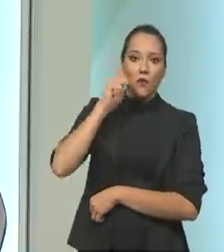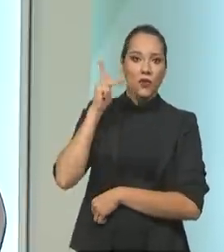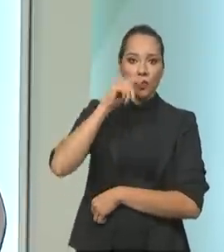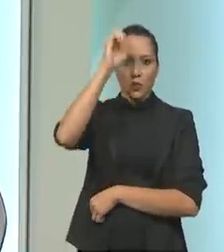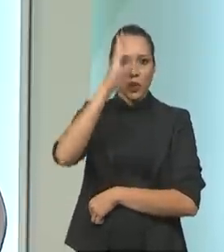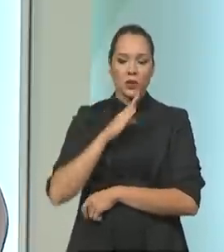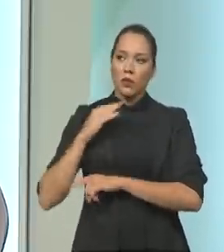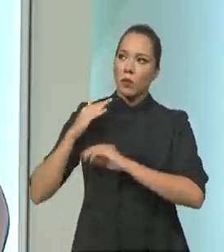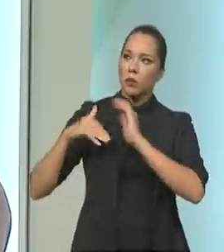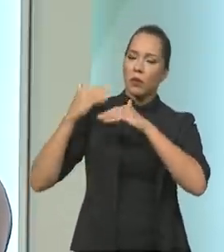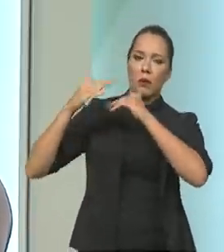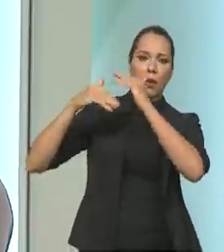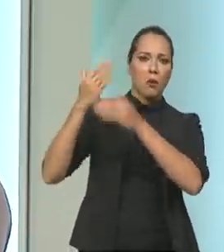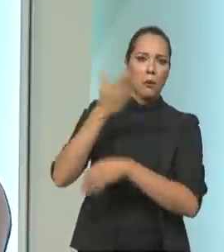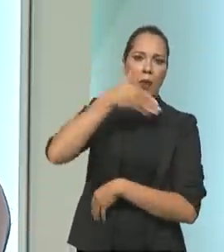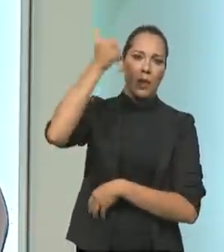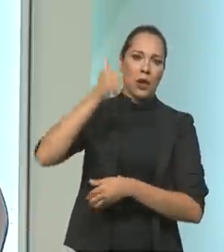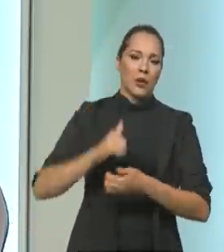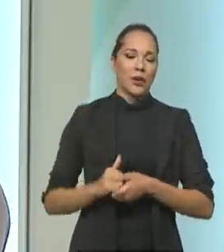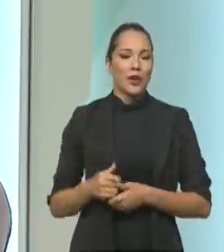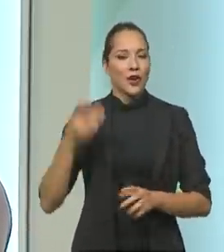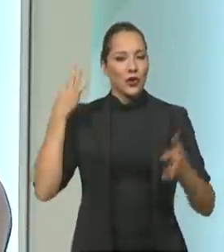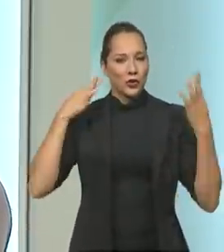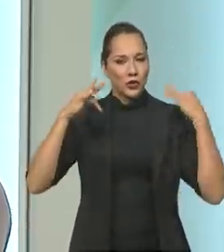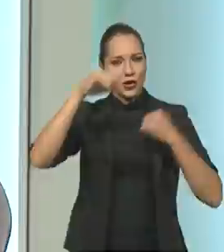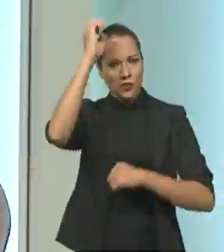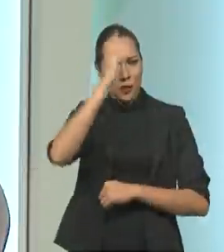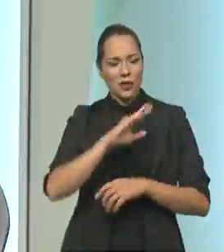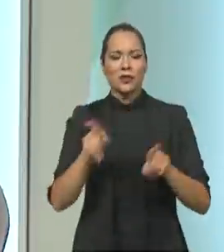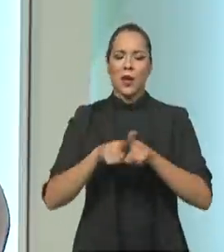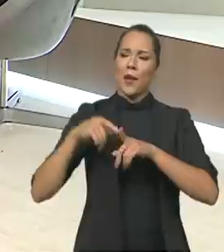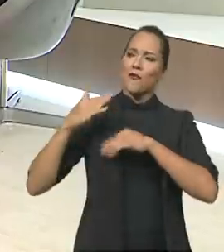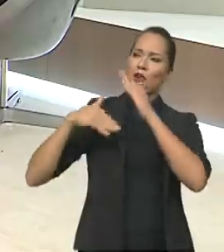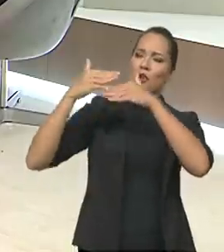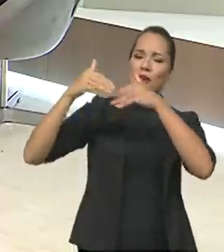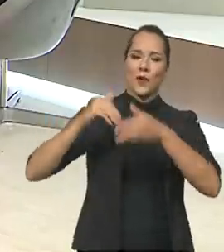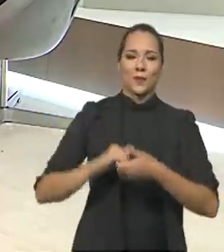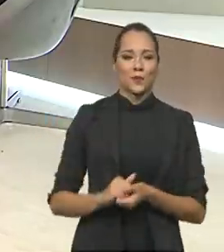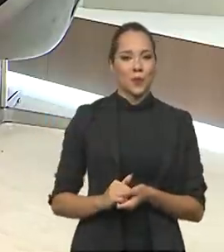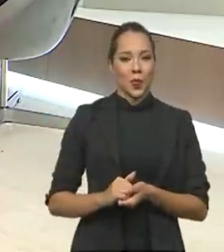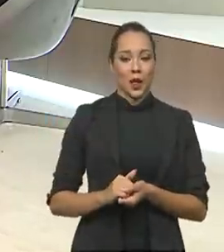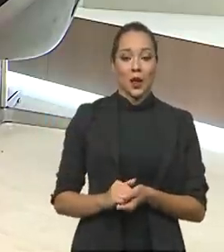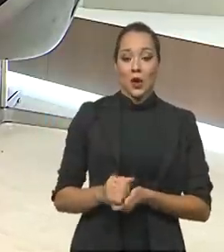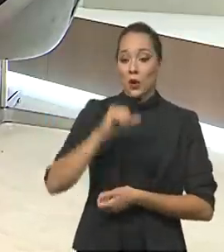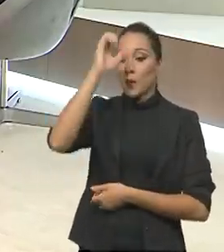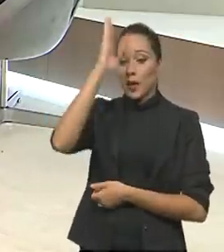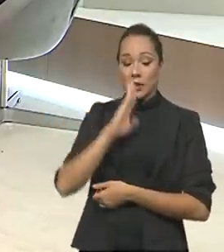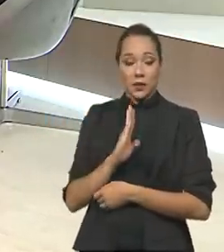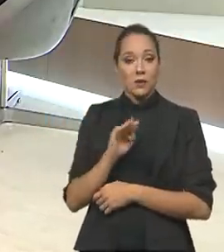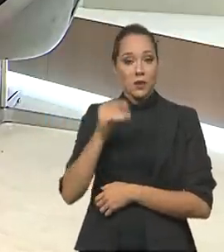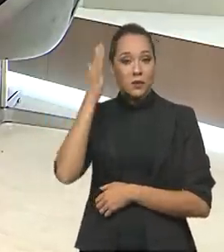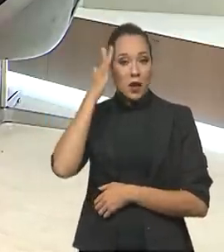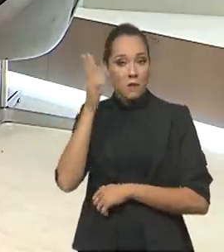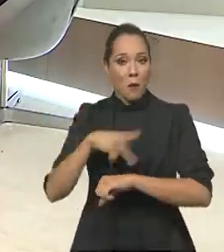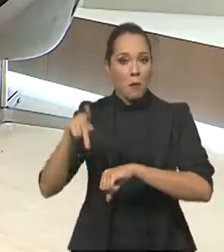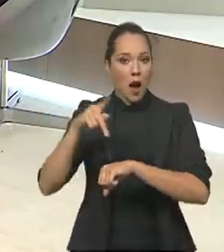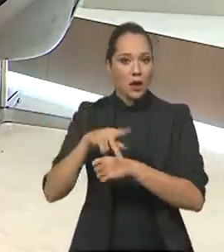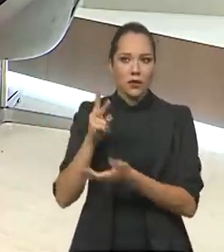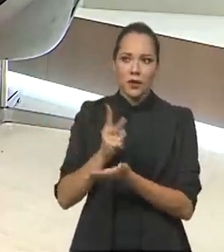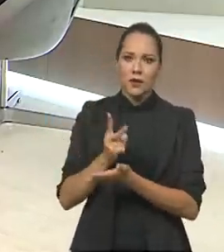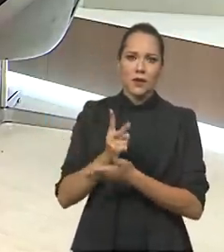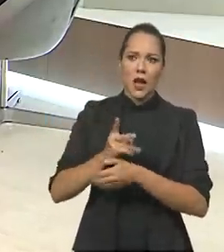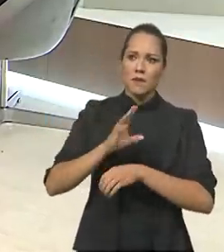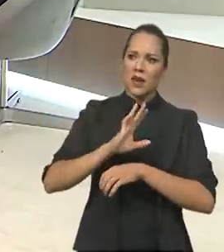para cá evoluiu muito. E o turismo brasileiro também evoluiu muito de 10 anos para cá. O Brasil, que como você bem sabe, é um país que sempre